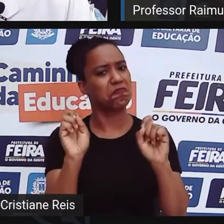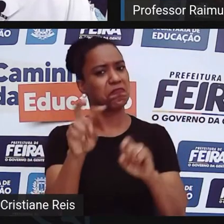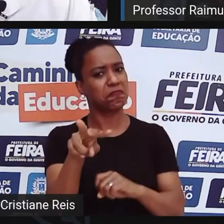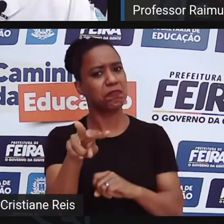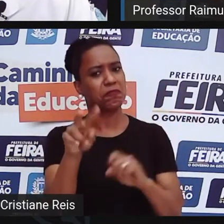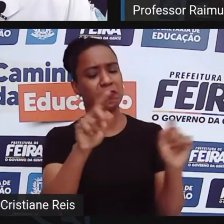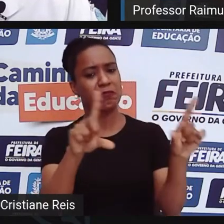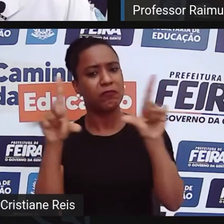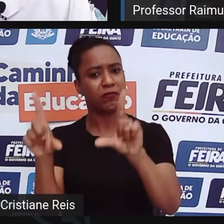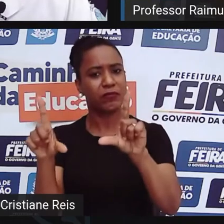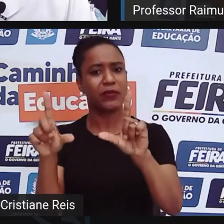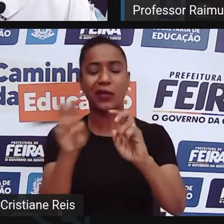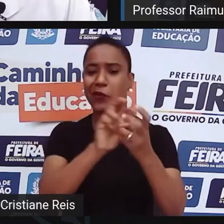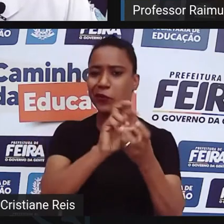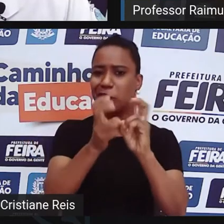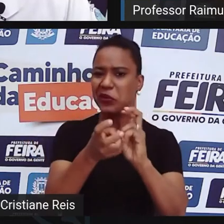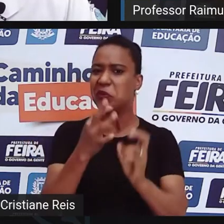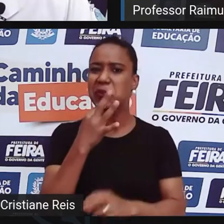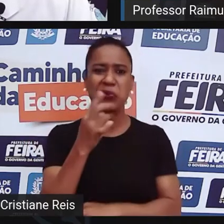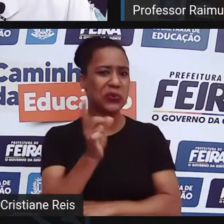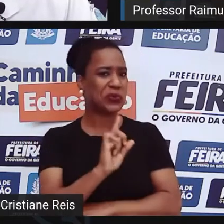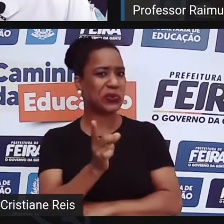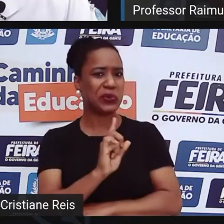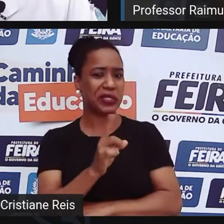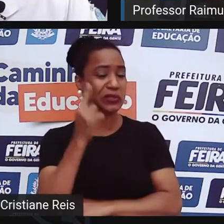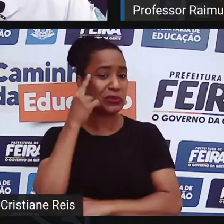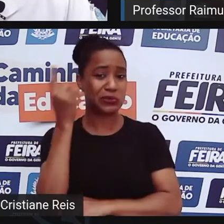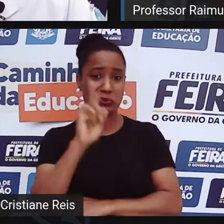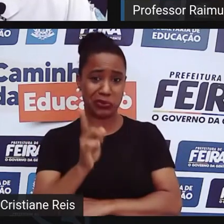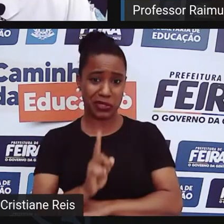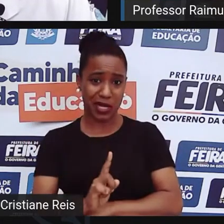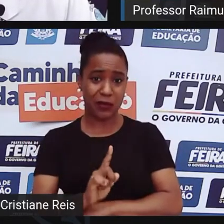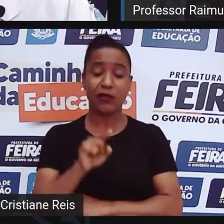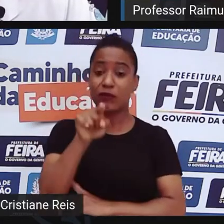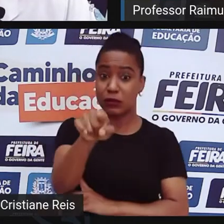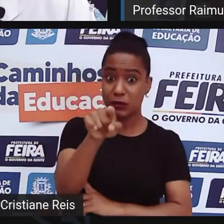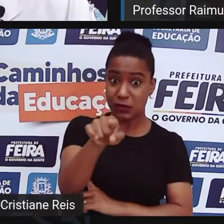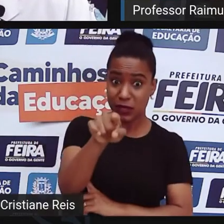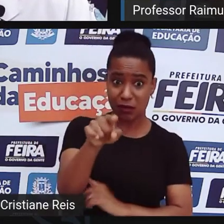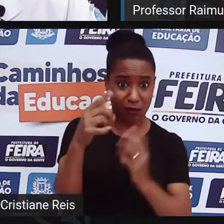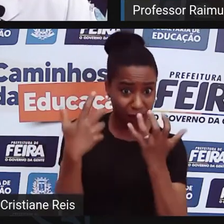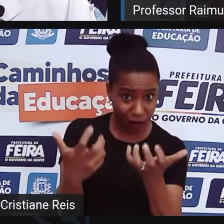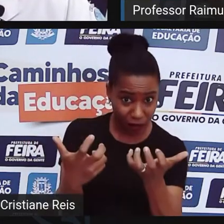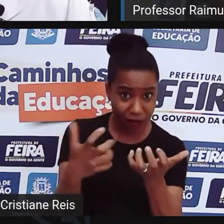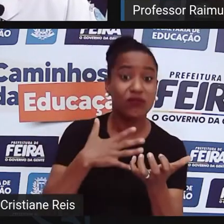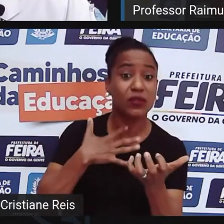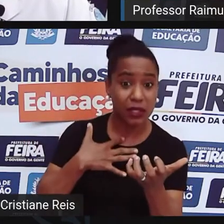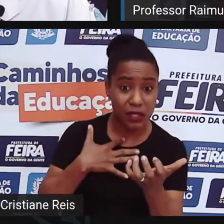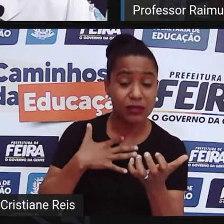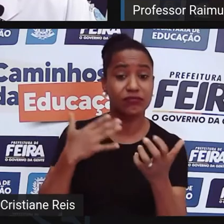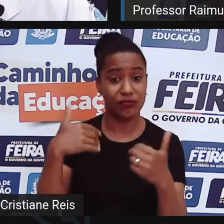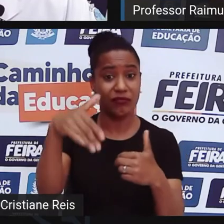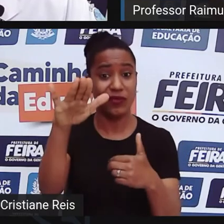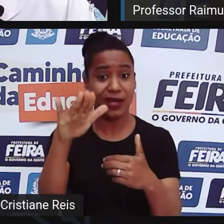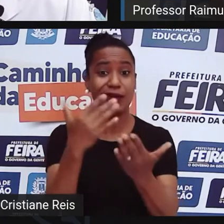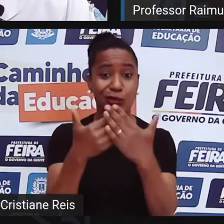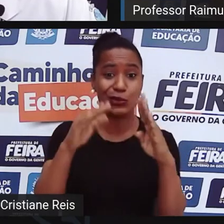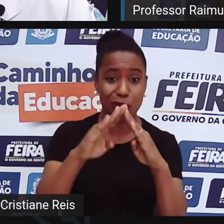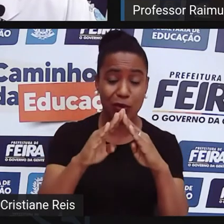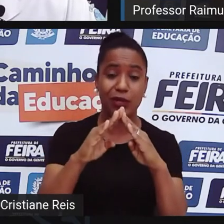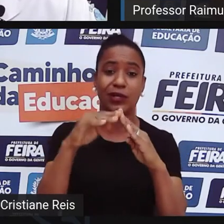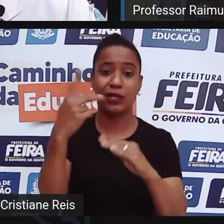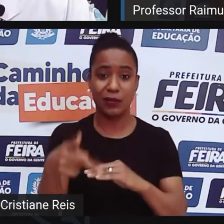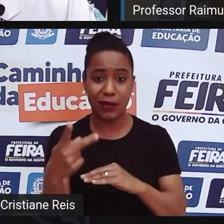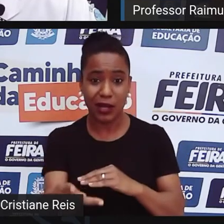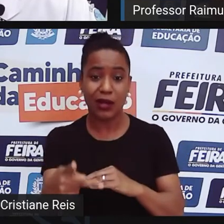praticar Ou conhecer a capoeira Que vá em busca Da onde Qualquer escola Da rede